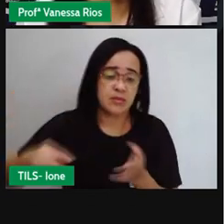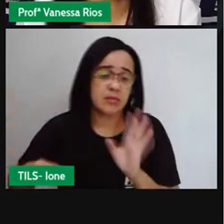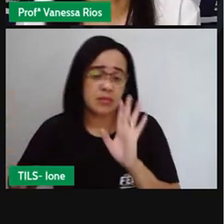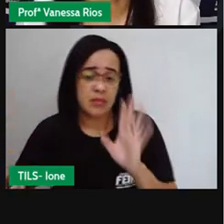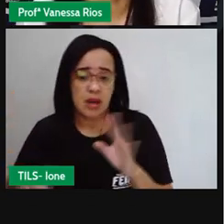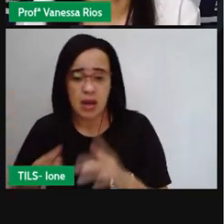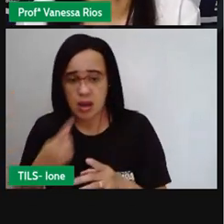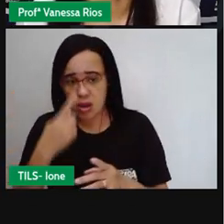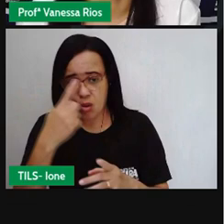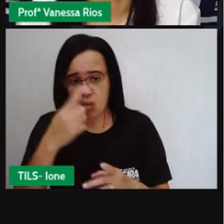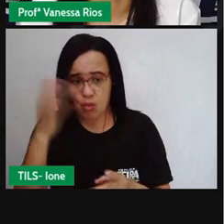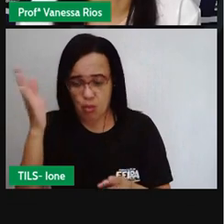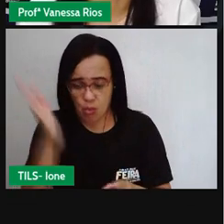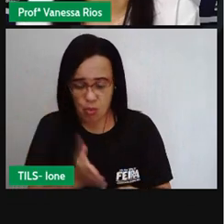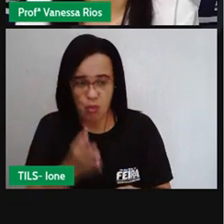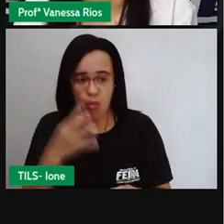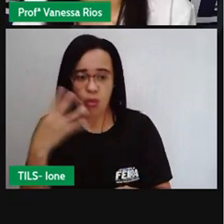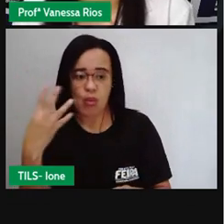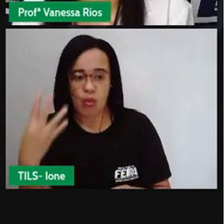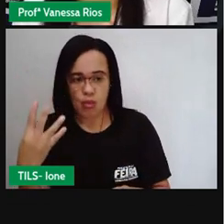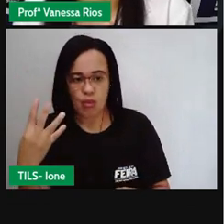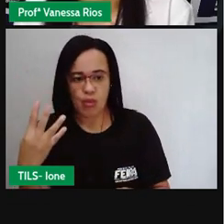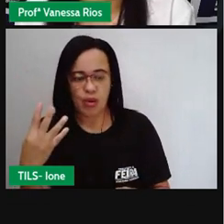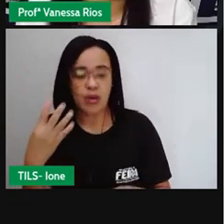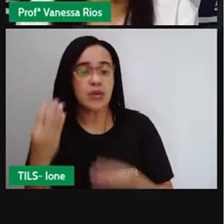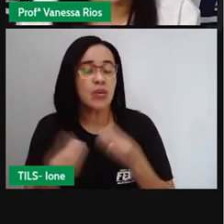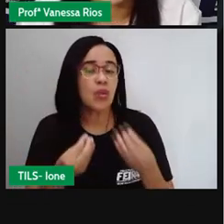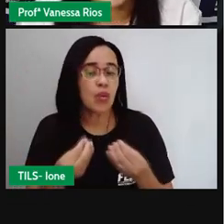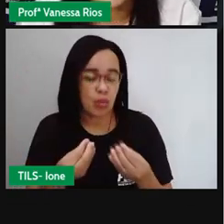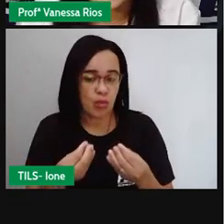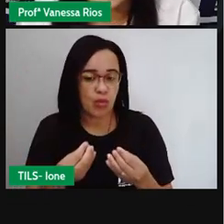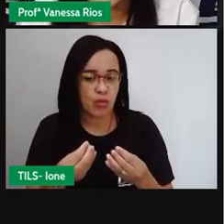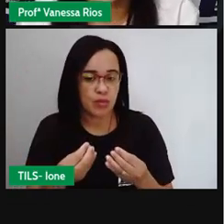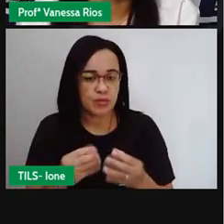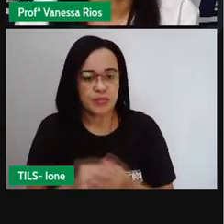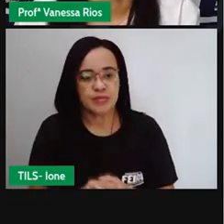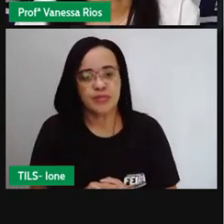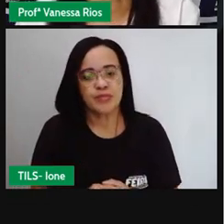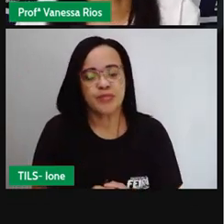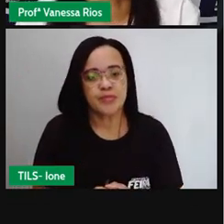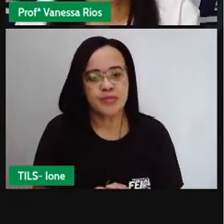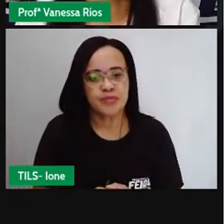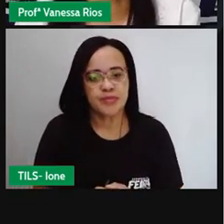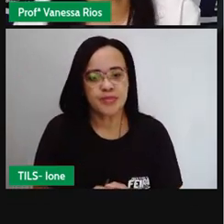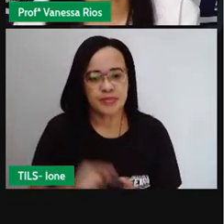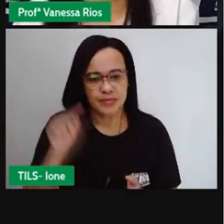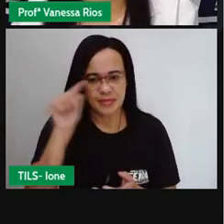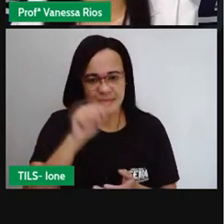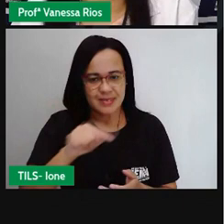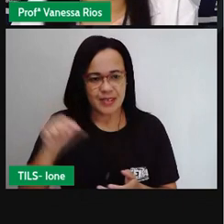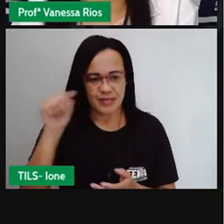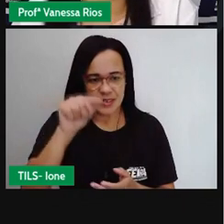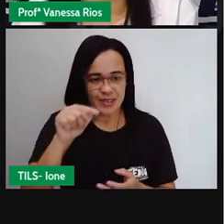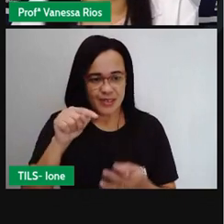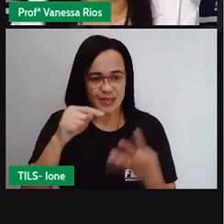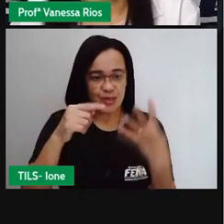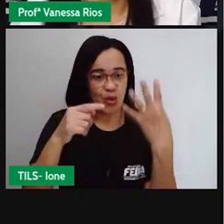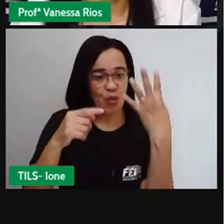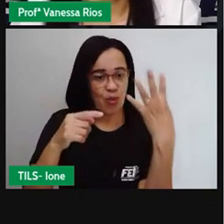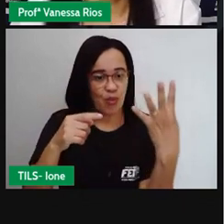nós estamos aí dividindo essa volta, esse representado aí pelo círculo, em quatro partes.